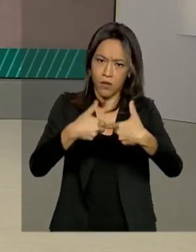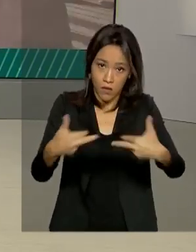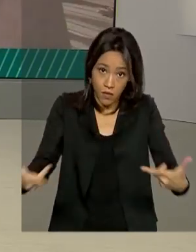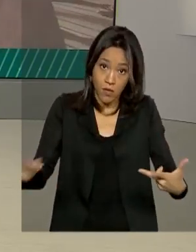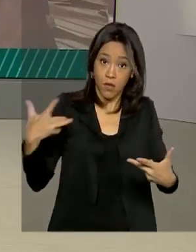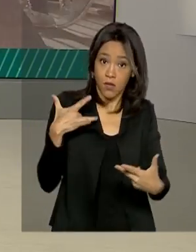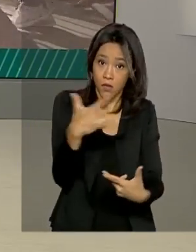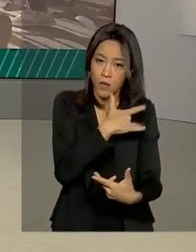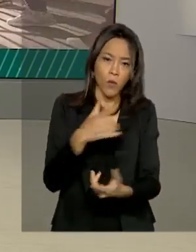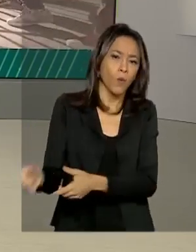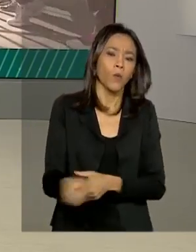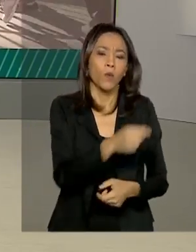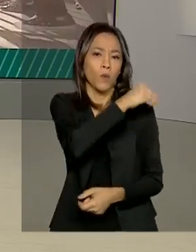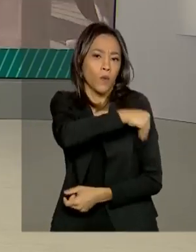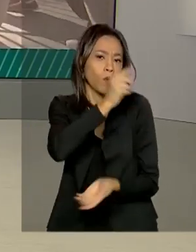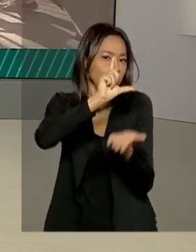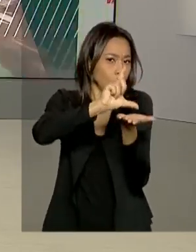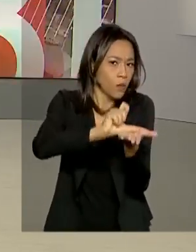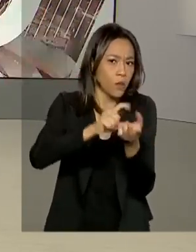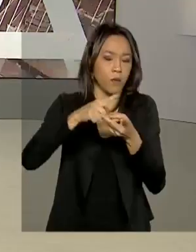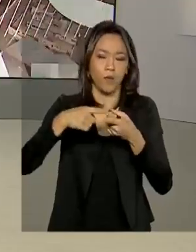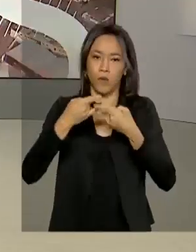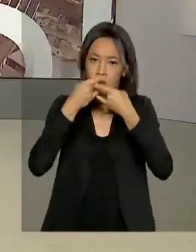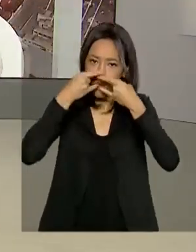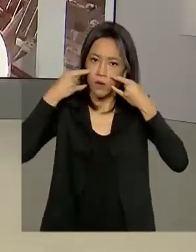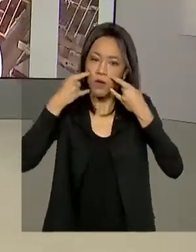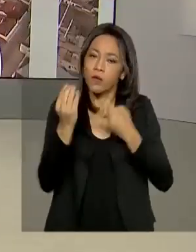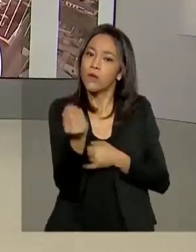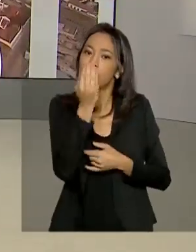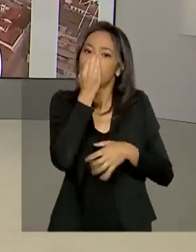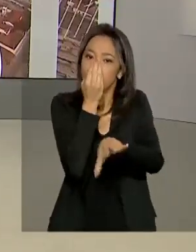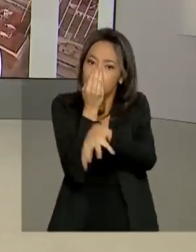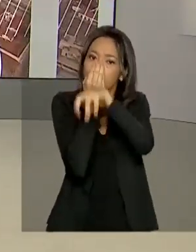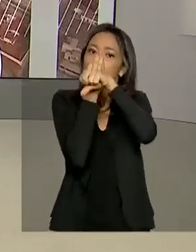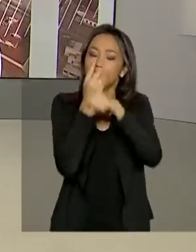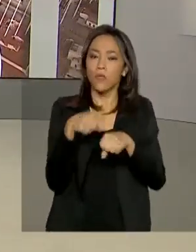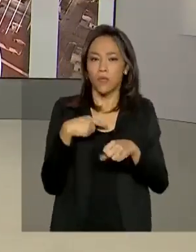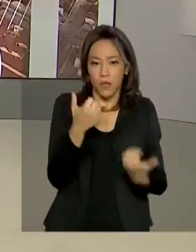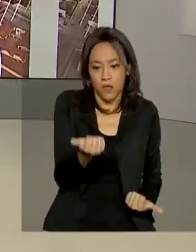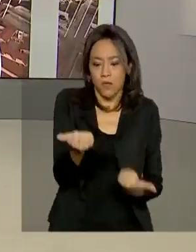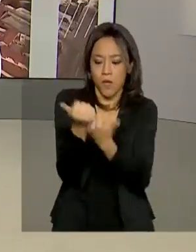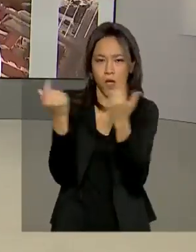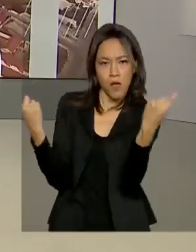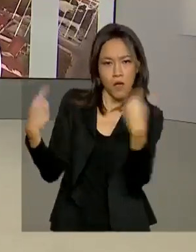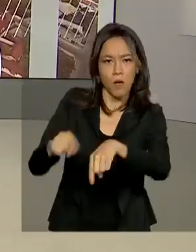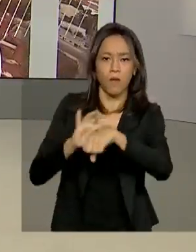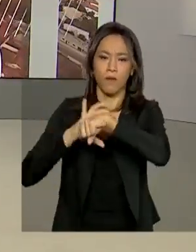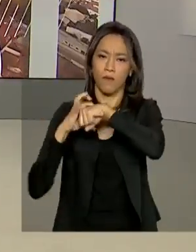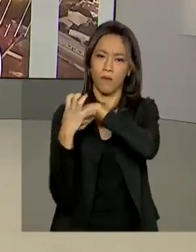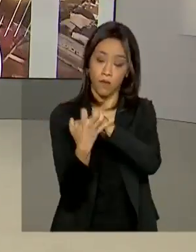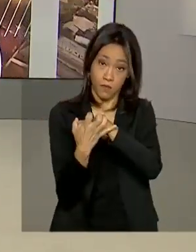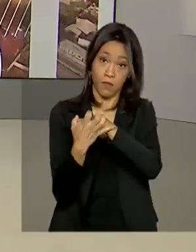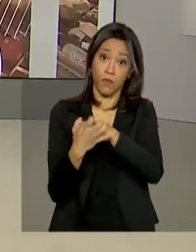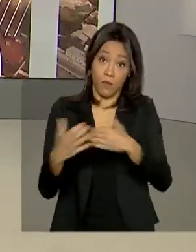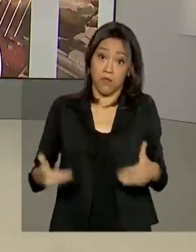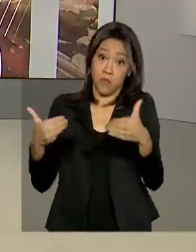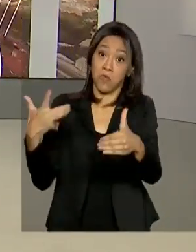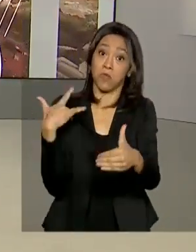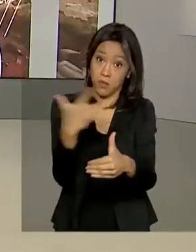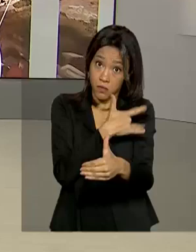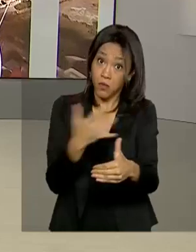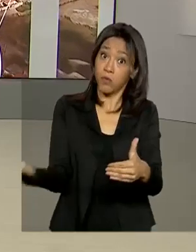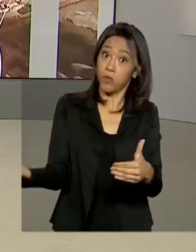produtos estão álcool em gel, máscaras e respiradores. E para reforçar o combate à pandemia, o Ministério da Saúde habilitou